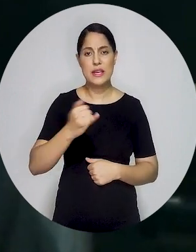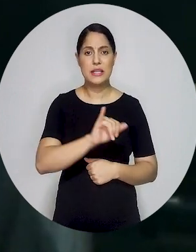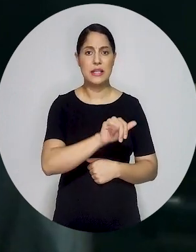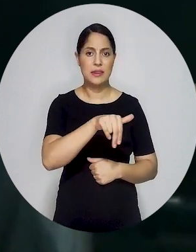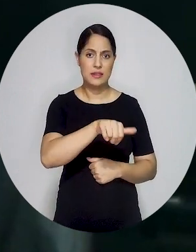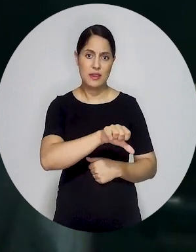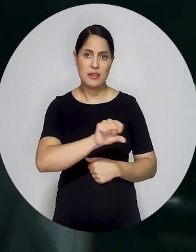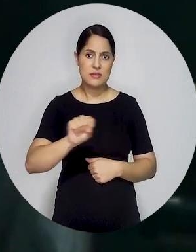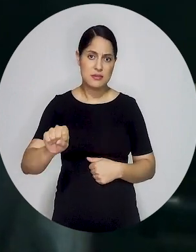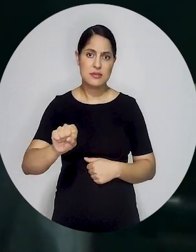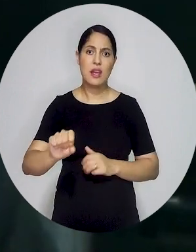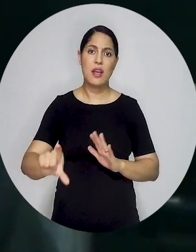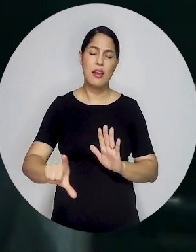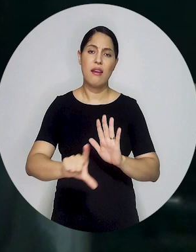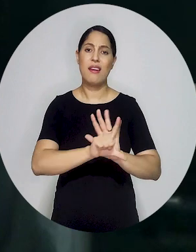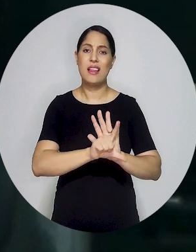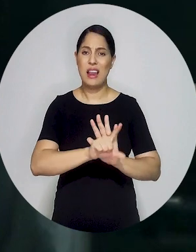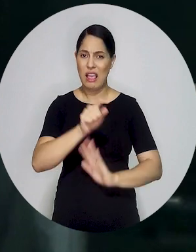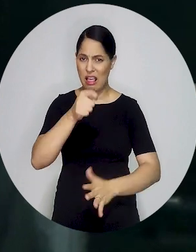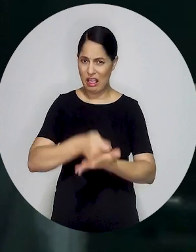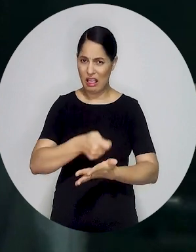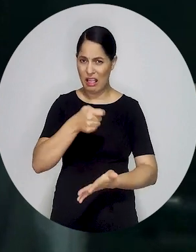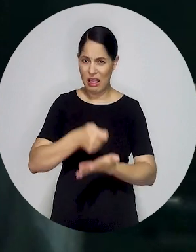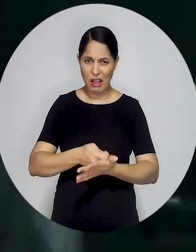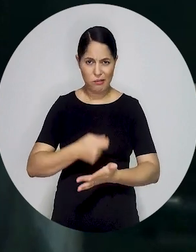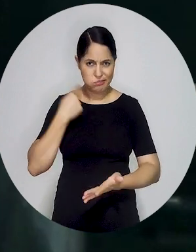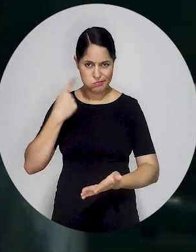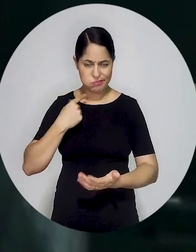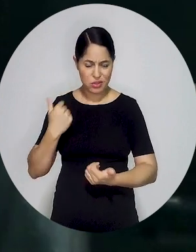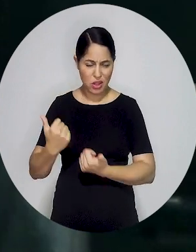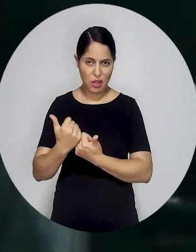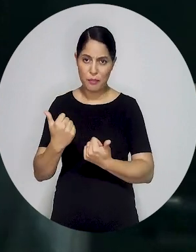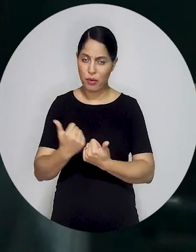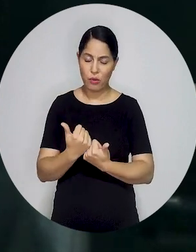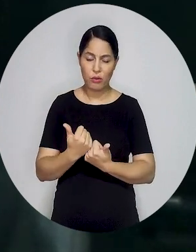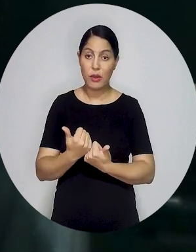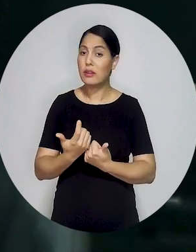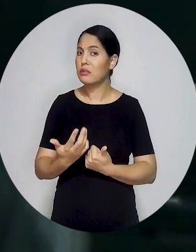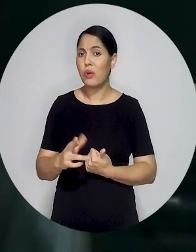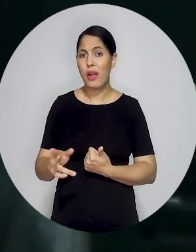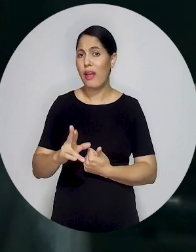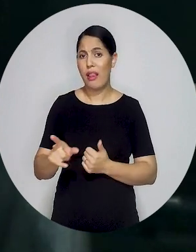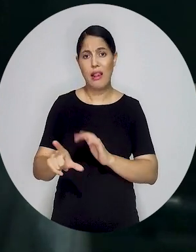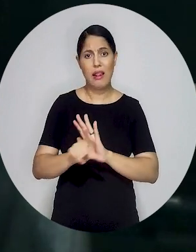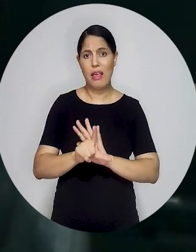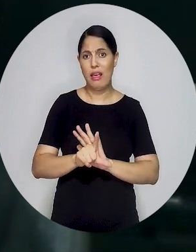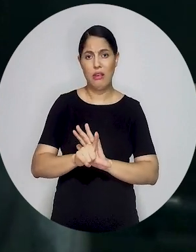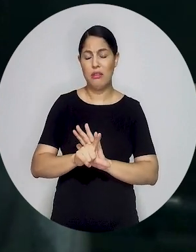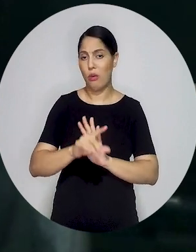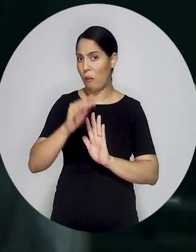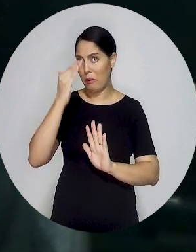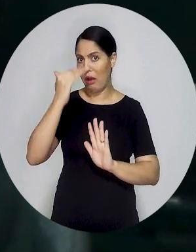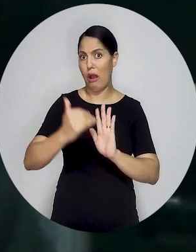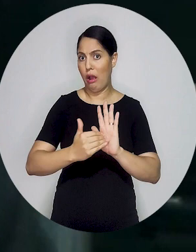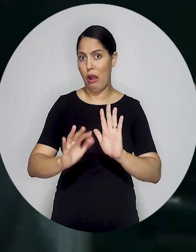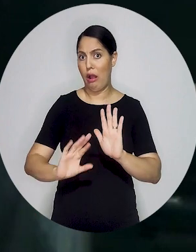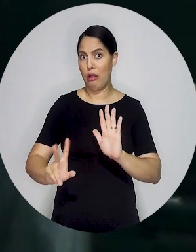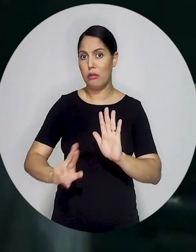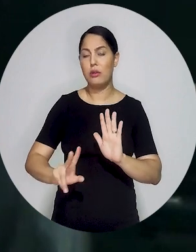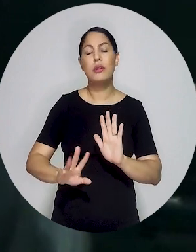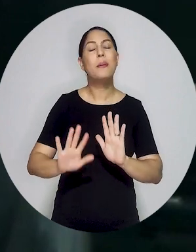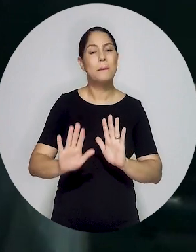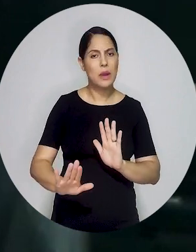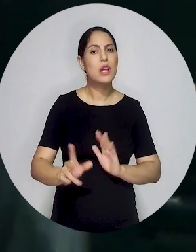à administração da justiça. E apesar de não ser, por lei, obrigatória a assistência para o advogado, isso sempre traz